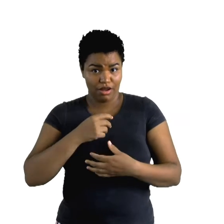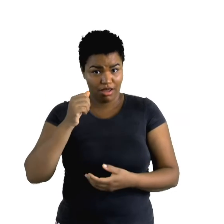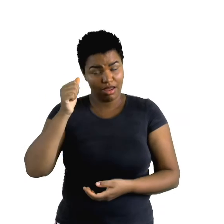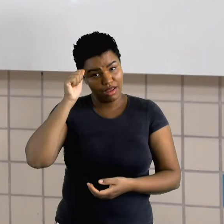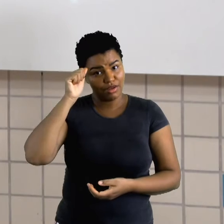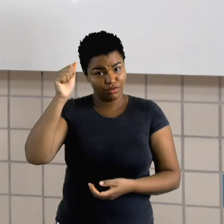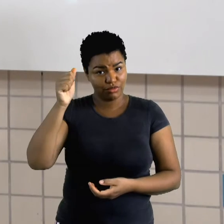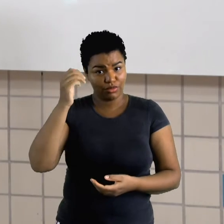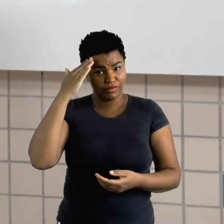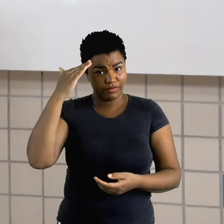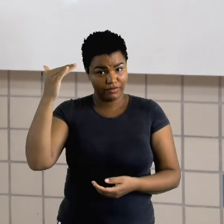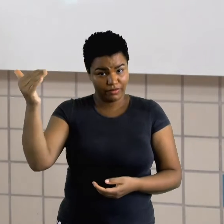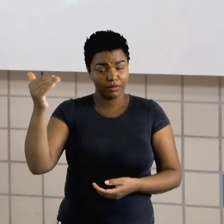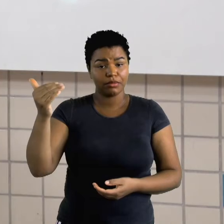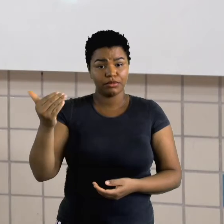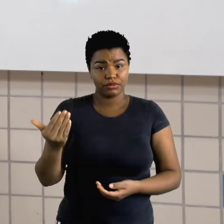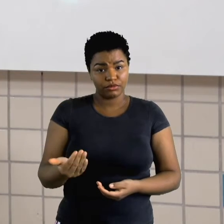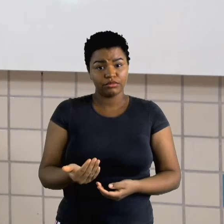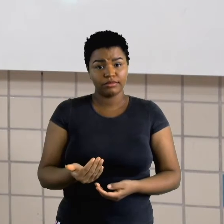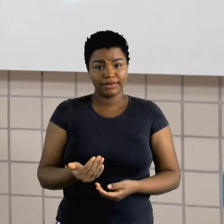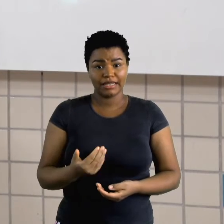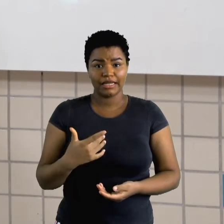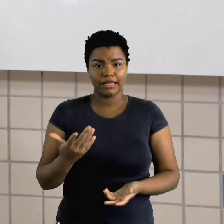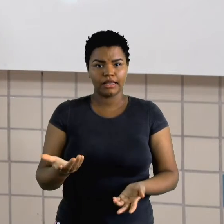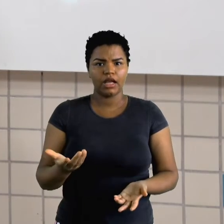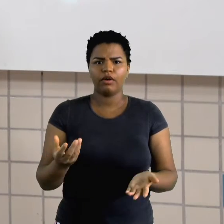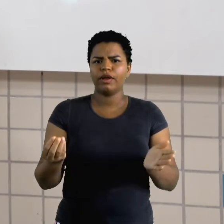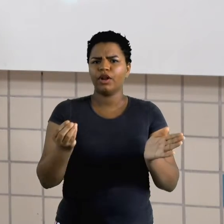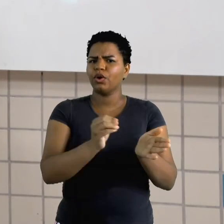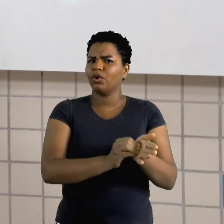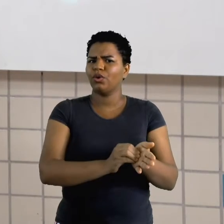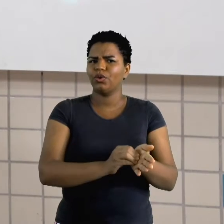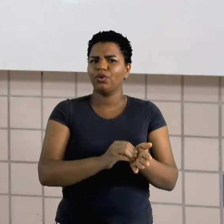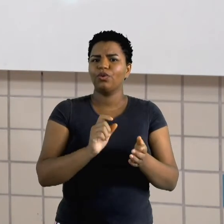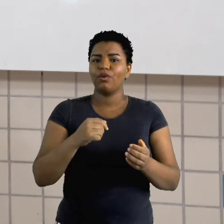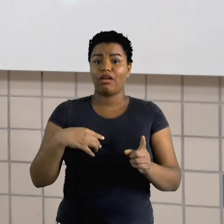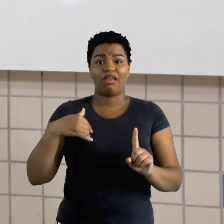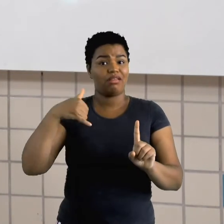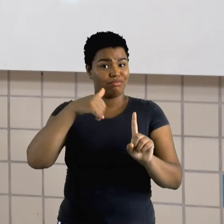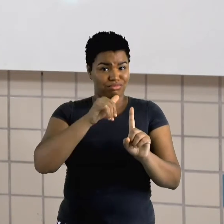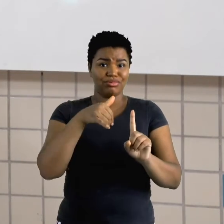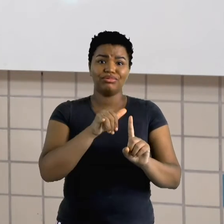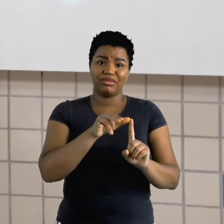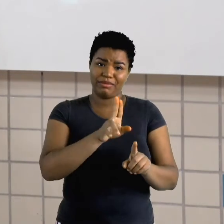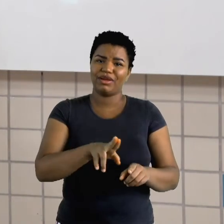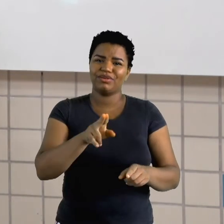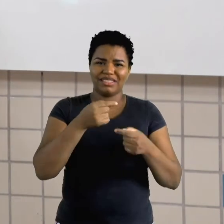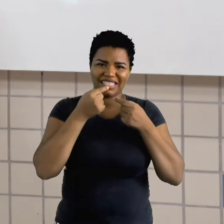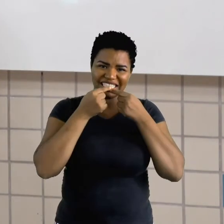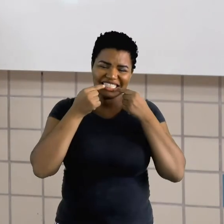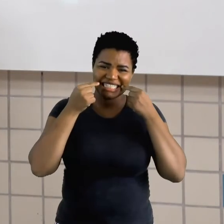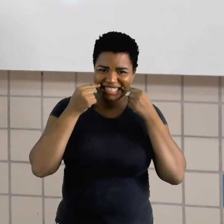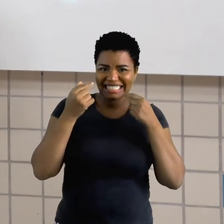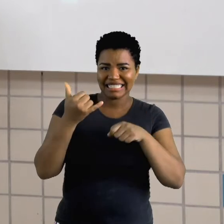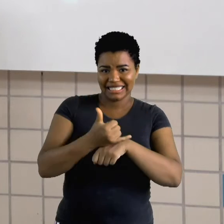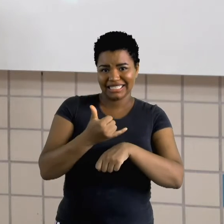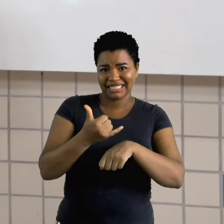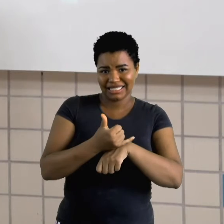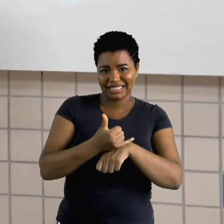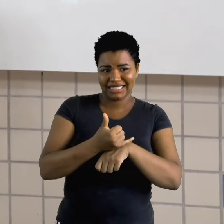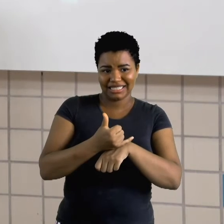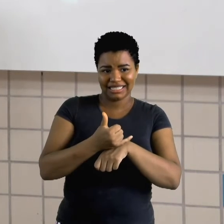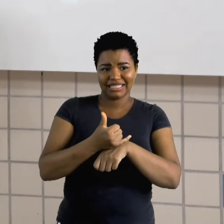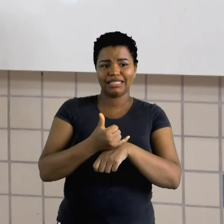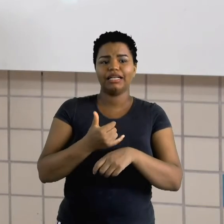Então, ele não teve receio de colocar lá que ele sofreu bullying porque ele usava aquele aparelho que as crianças não gostavam de